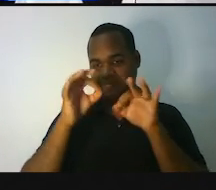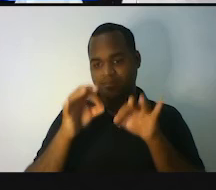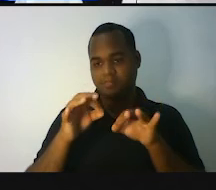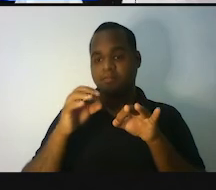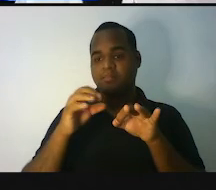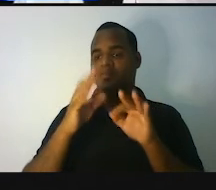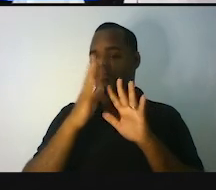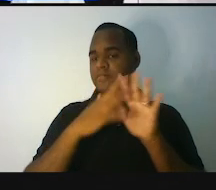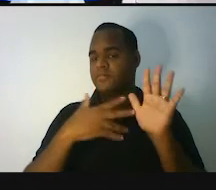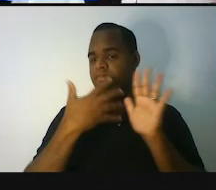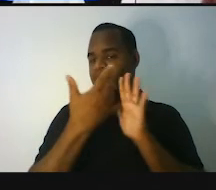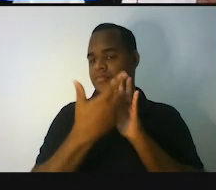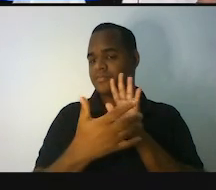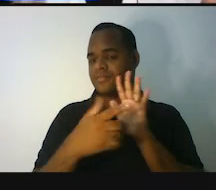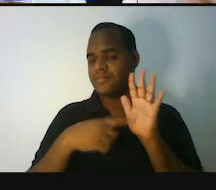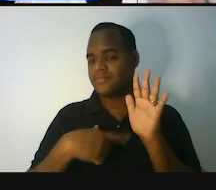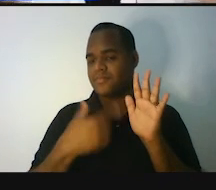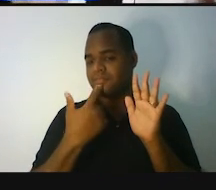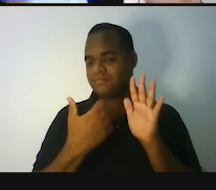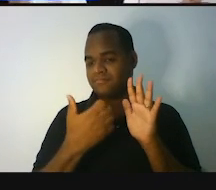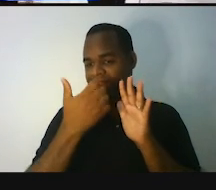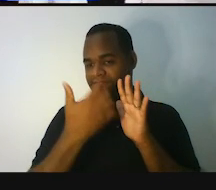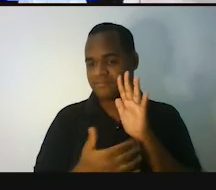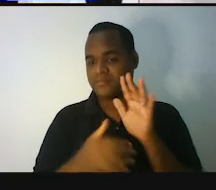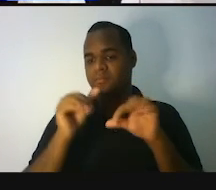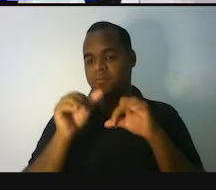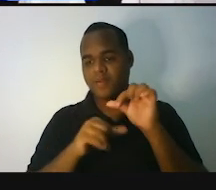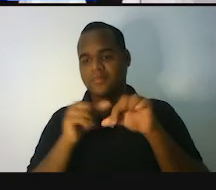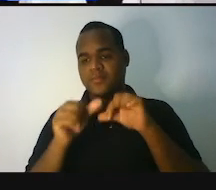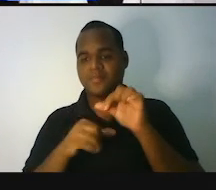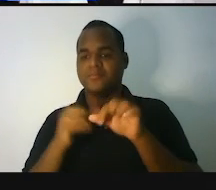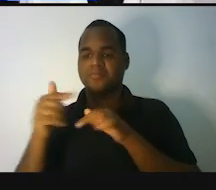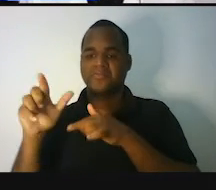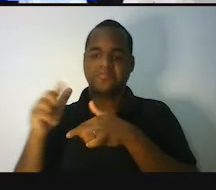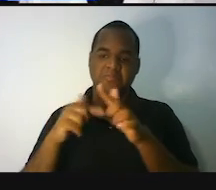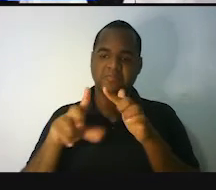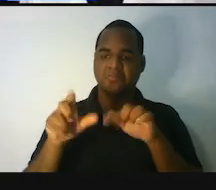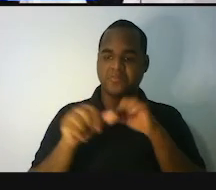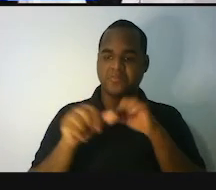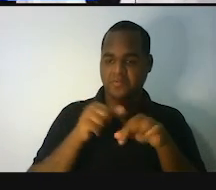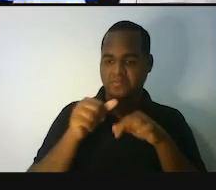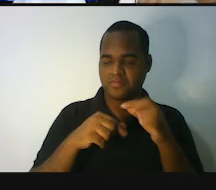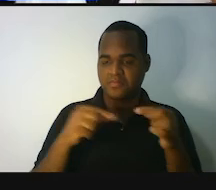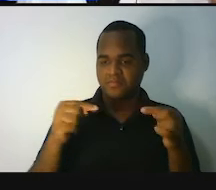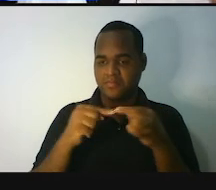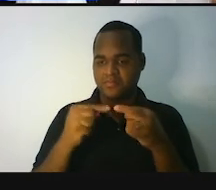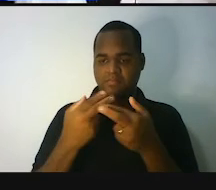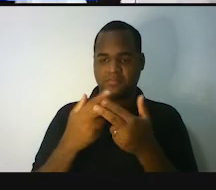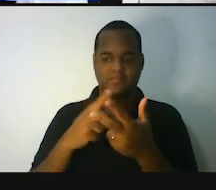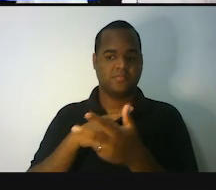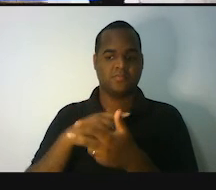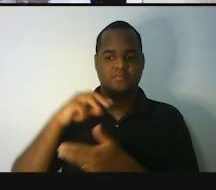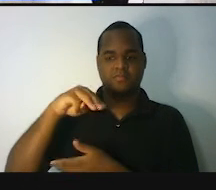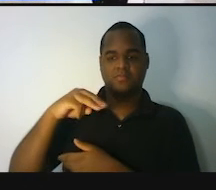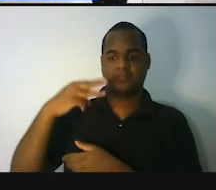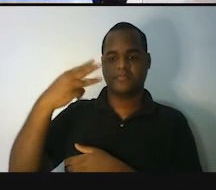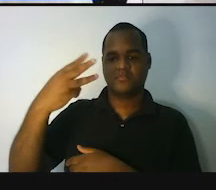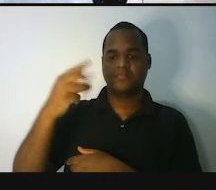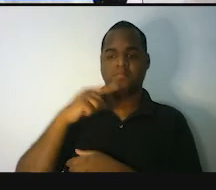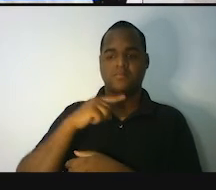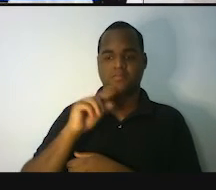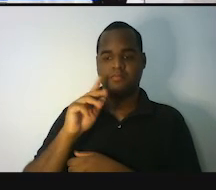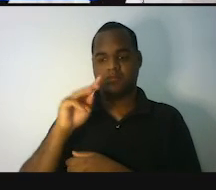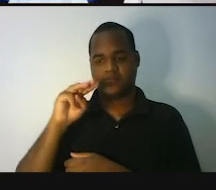Essa tabela mostra para a gente que a gente pode mudar de uma coisa para outra. A gente pode fazer transformações. O que está em metro cúbico pode